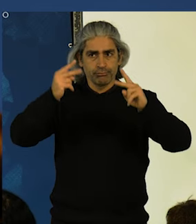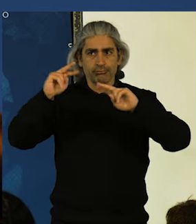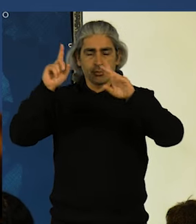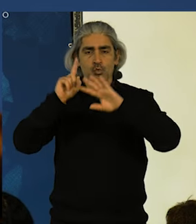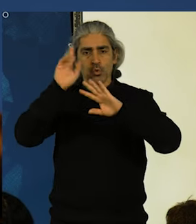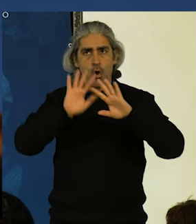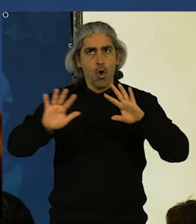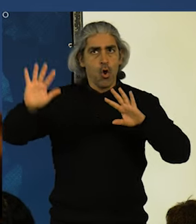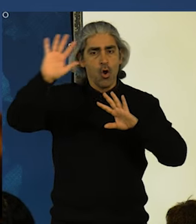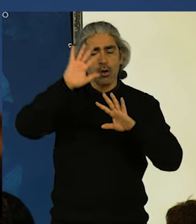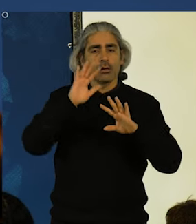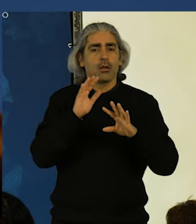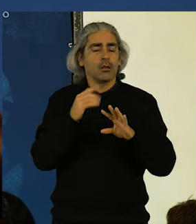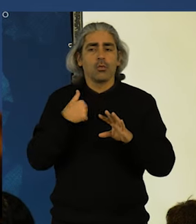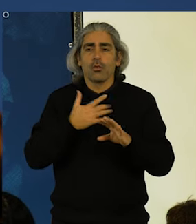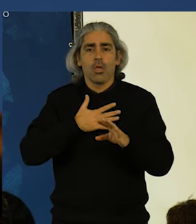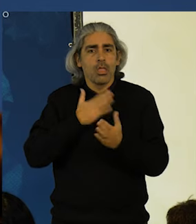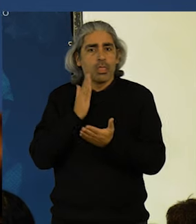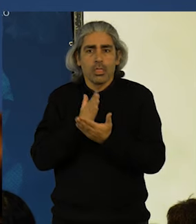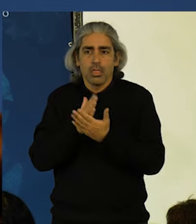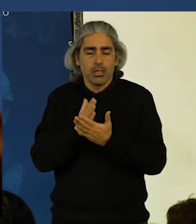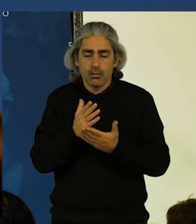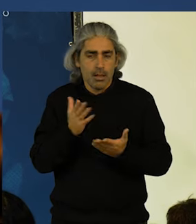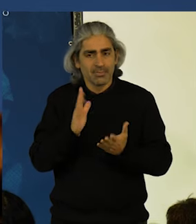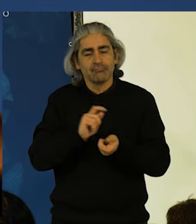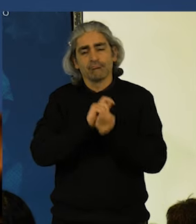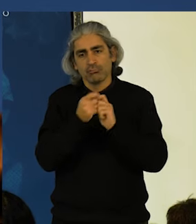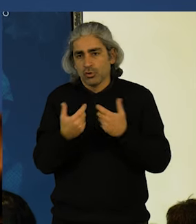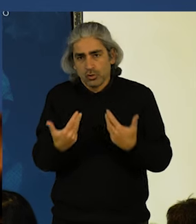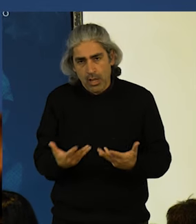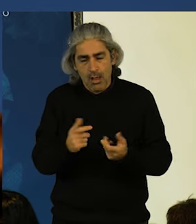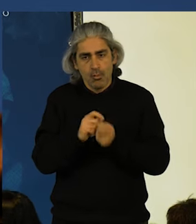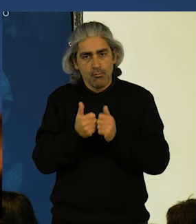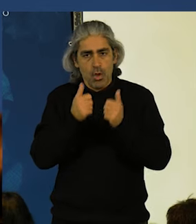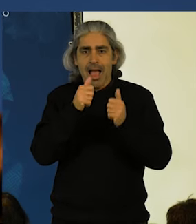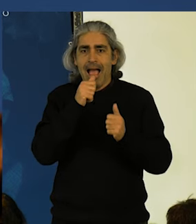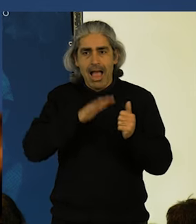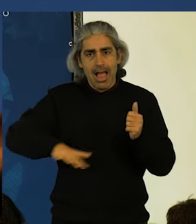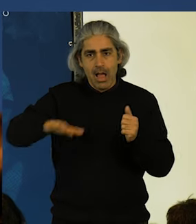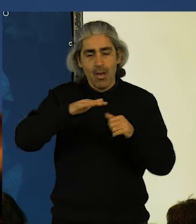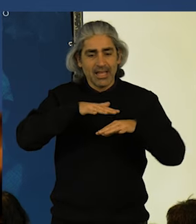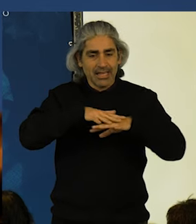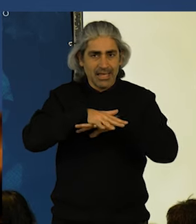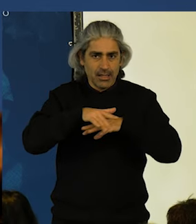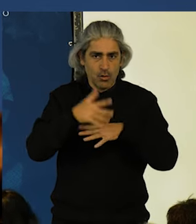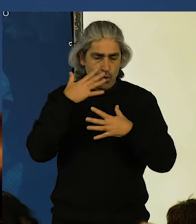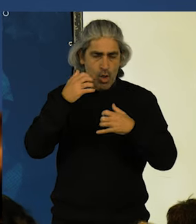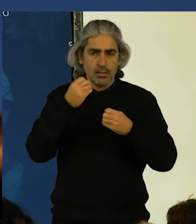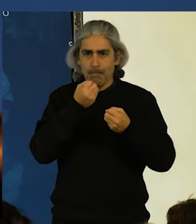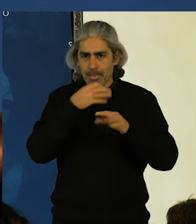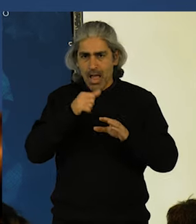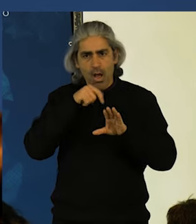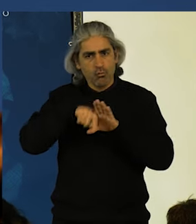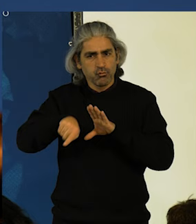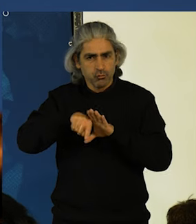Antes que seja tarde demais, precisamos de melhorar a gestão da água na nossa região. As redes de abastecimento de água têm perdas elevadas.